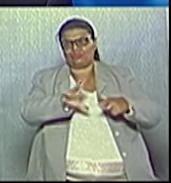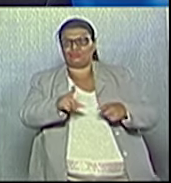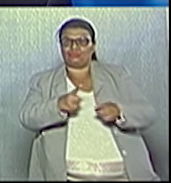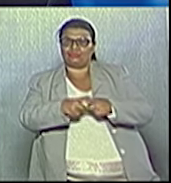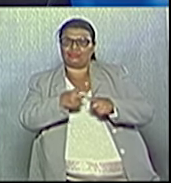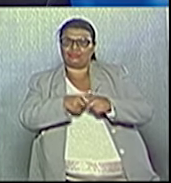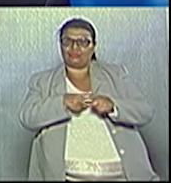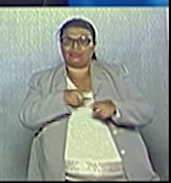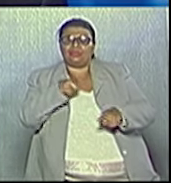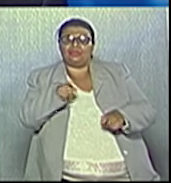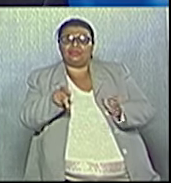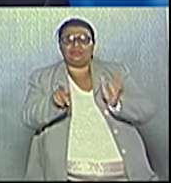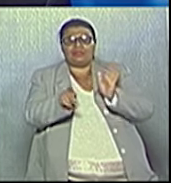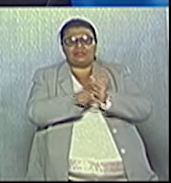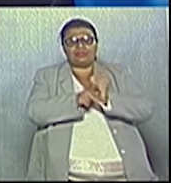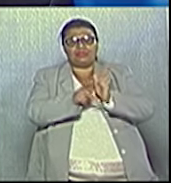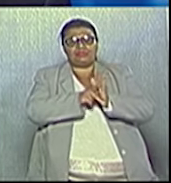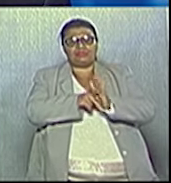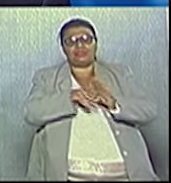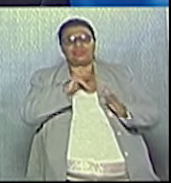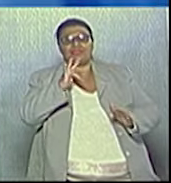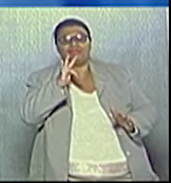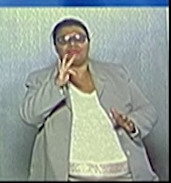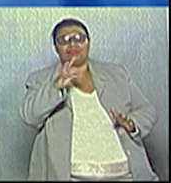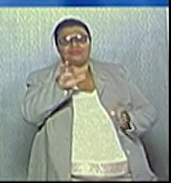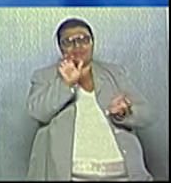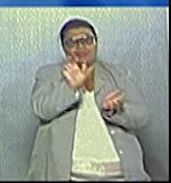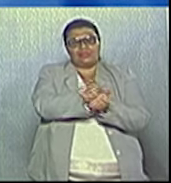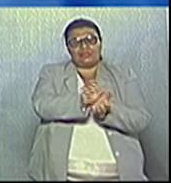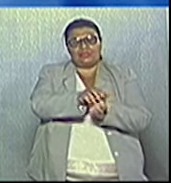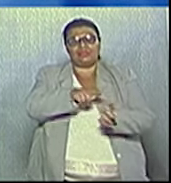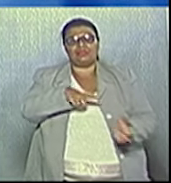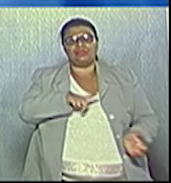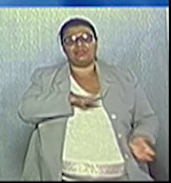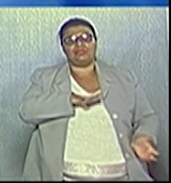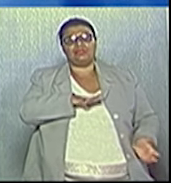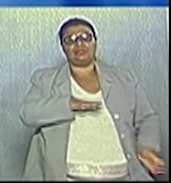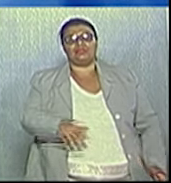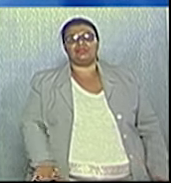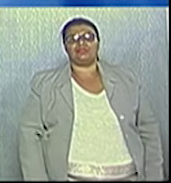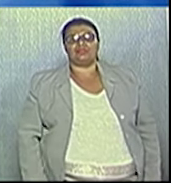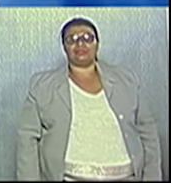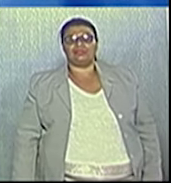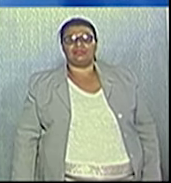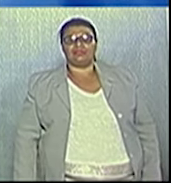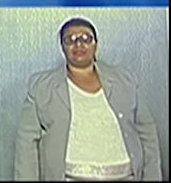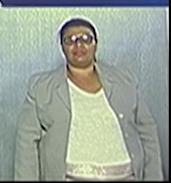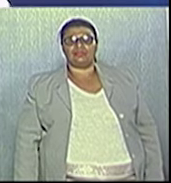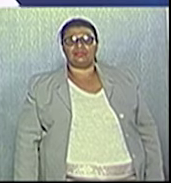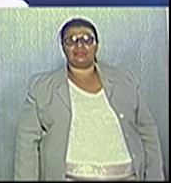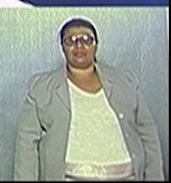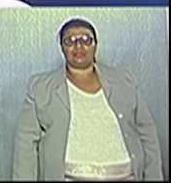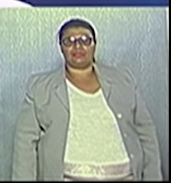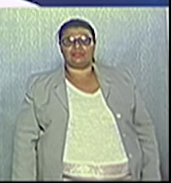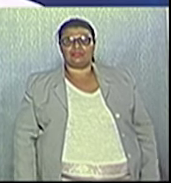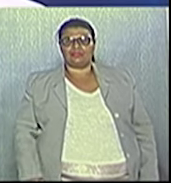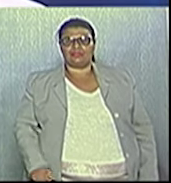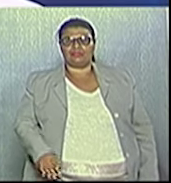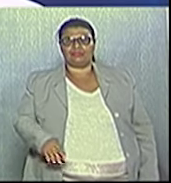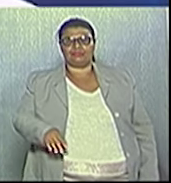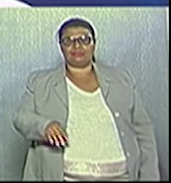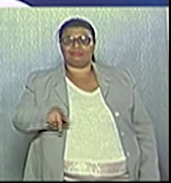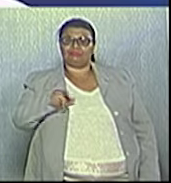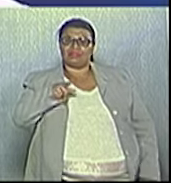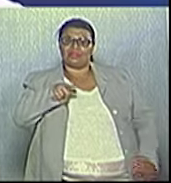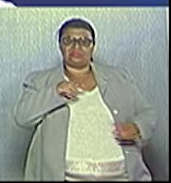tem de projeto para a mobilidade urbana em Jacareí? Um minuto e meio para a resposta da candidata Ana Abreu. Emerson, as obras que